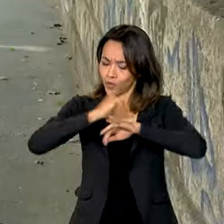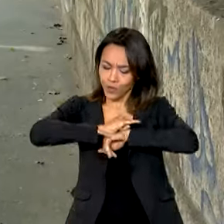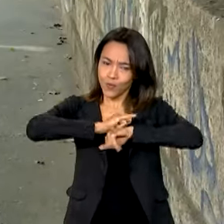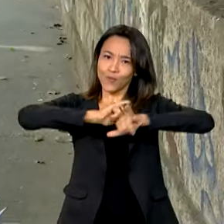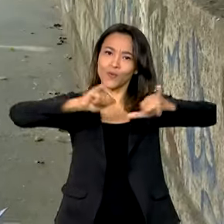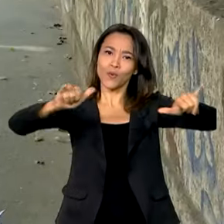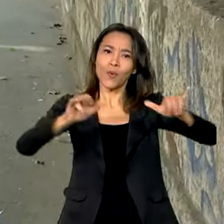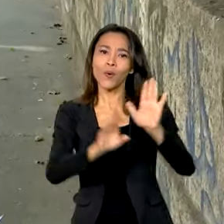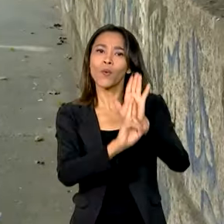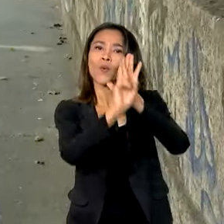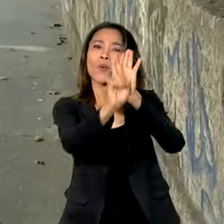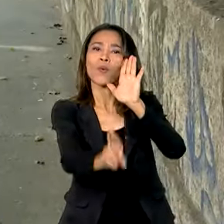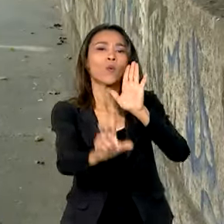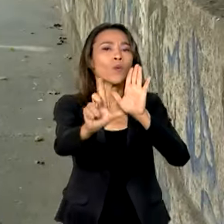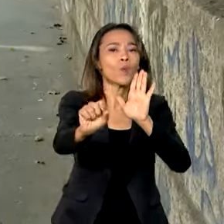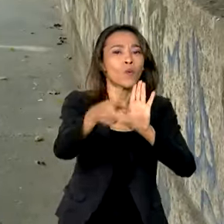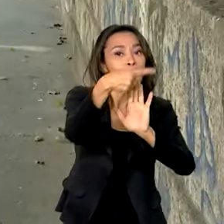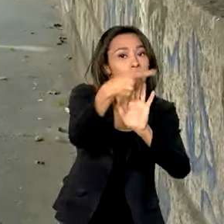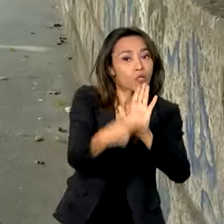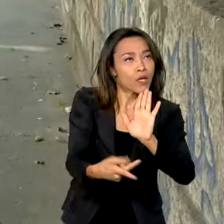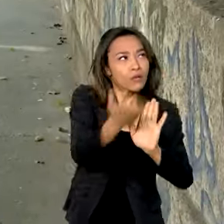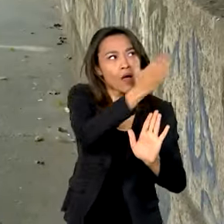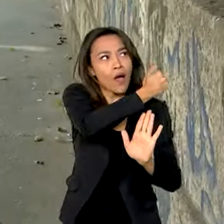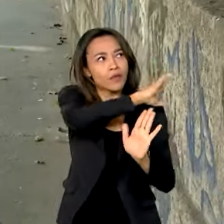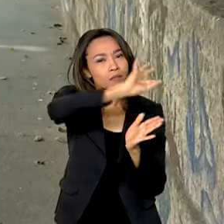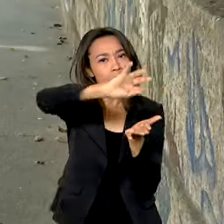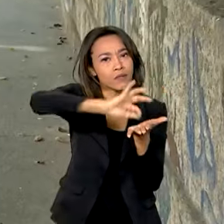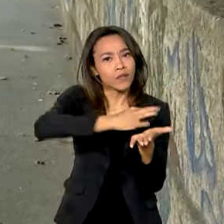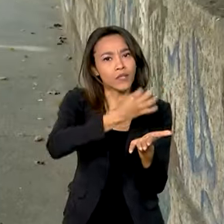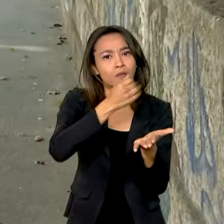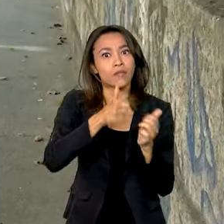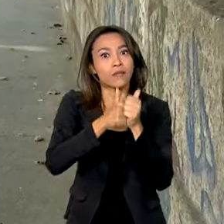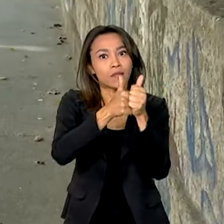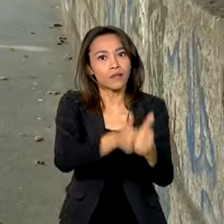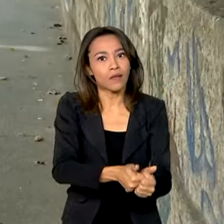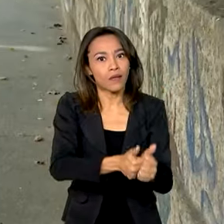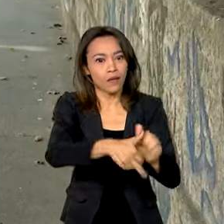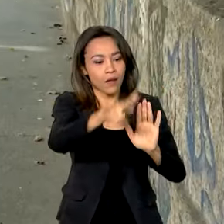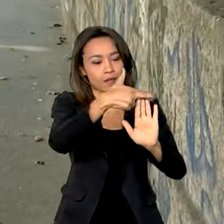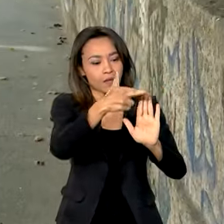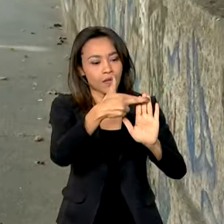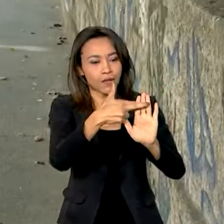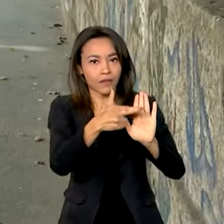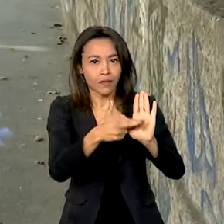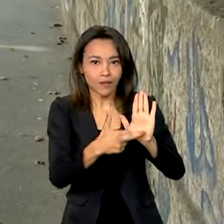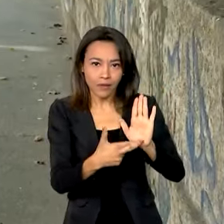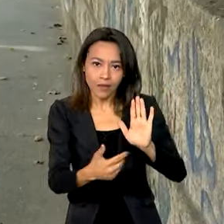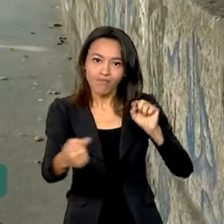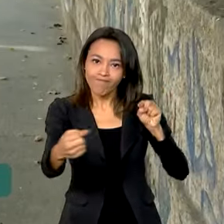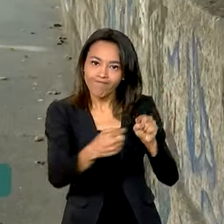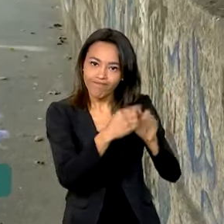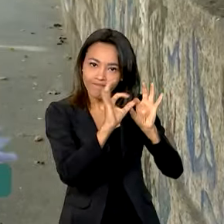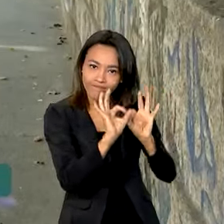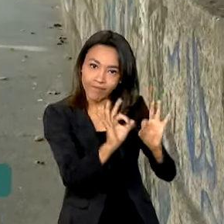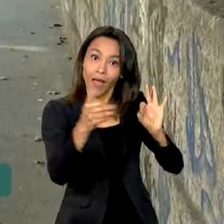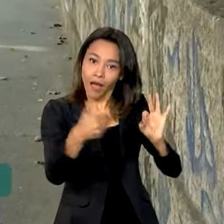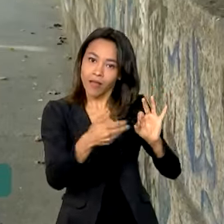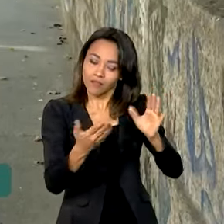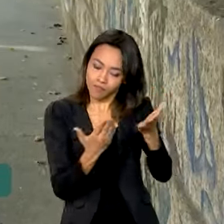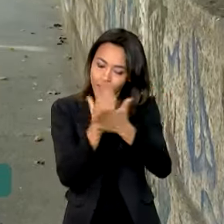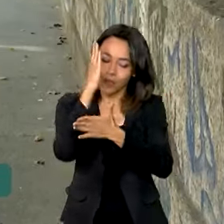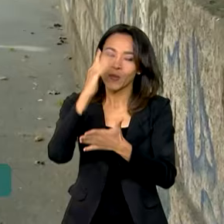preliminar daqueles projetos inscritos que cumprem todas as exigências do edital e aí sim estão